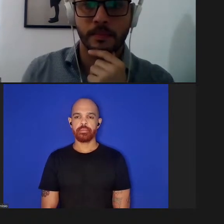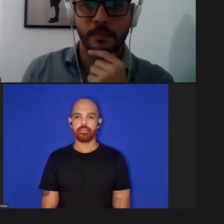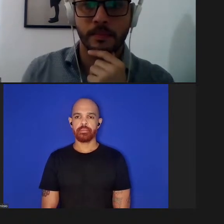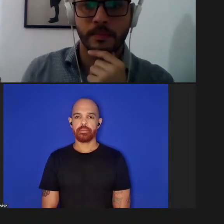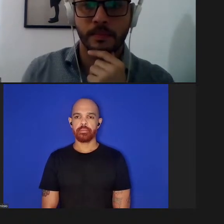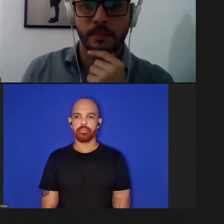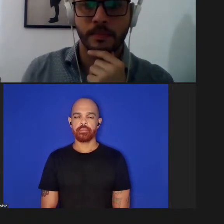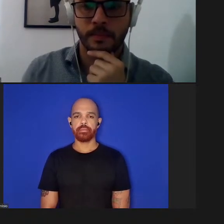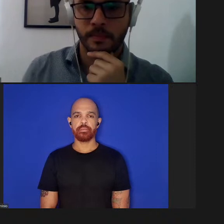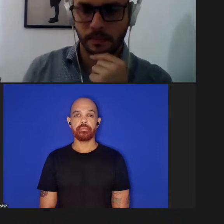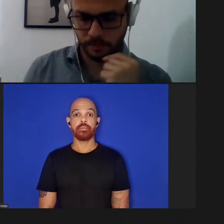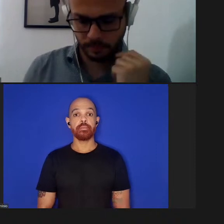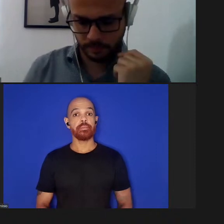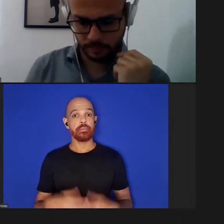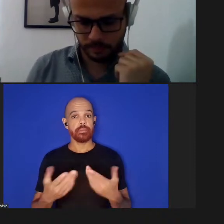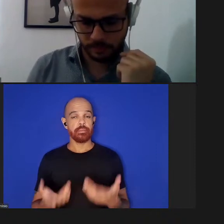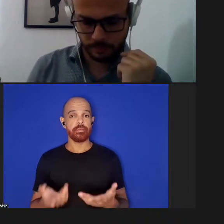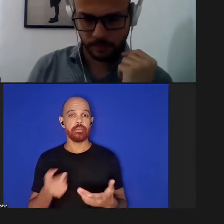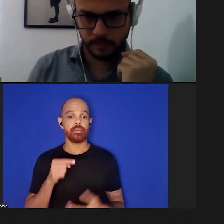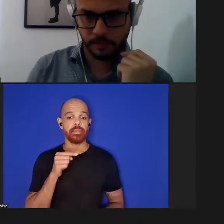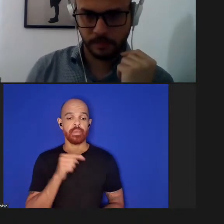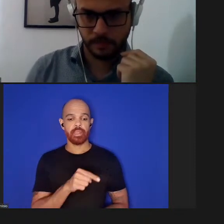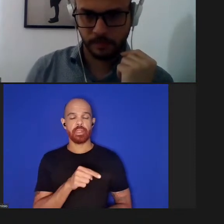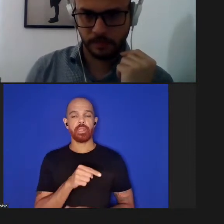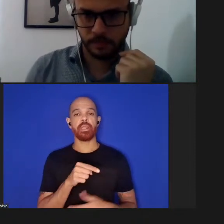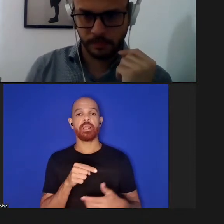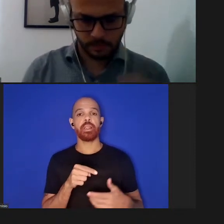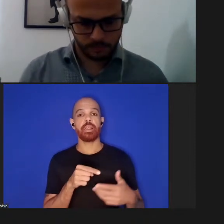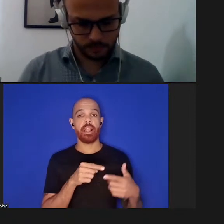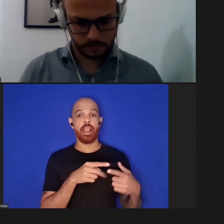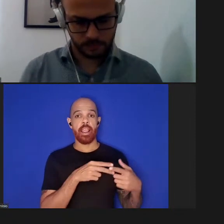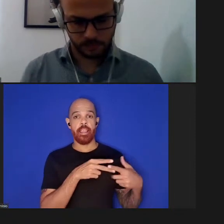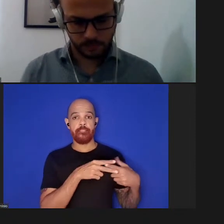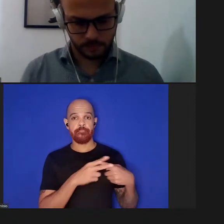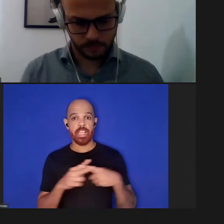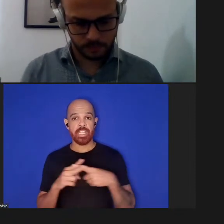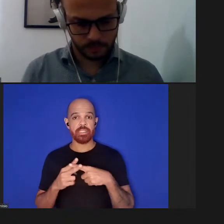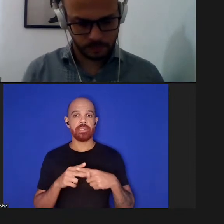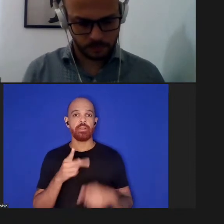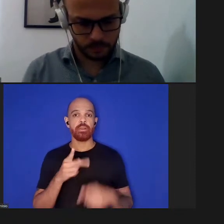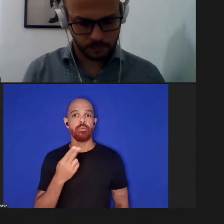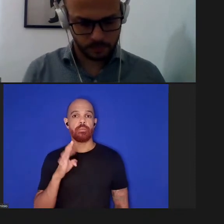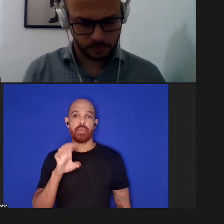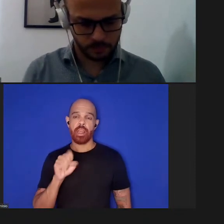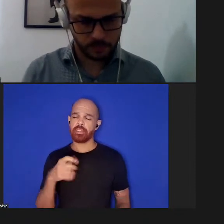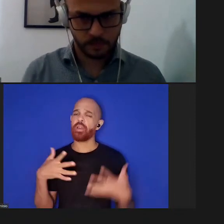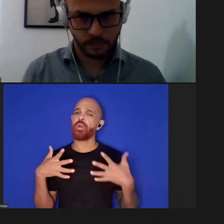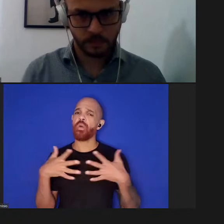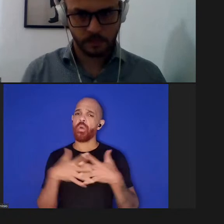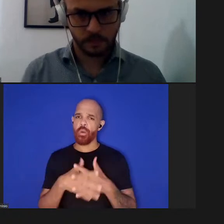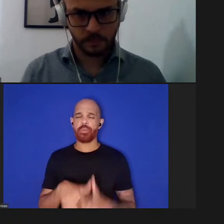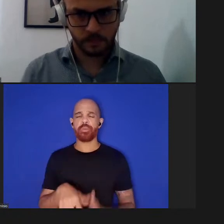essa revisão por páreos esse problema é uma questão muito complicada porque uma vez mais não se trata